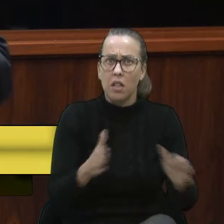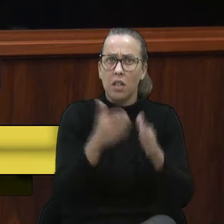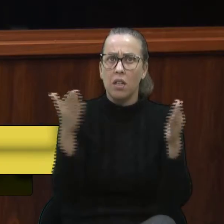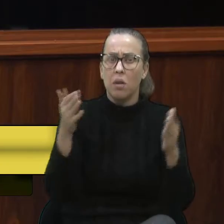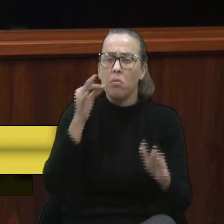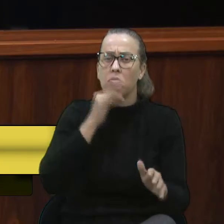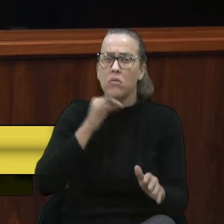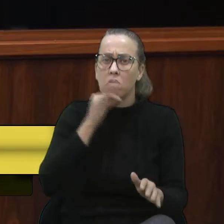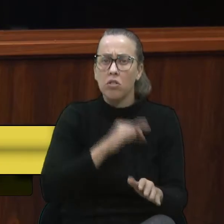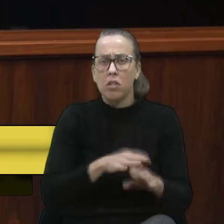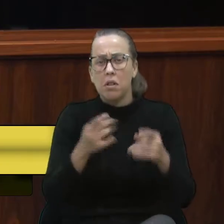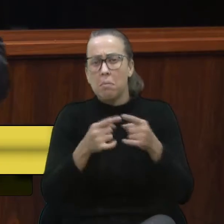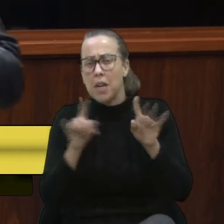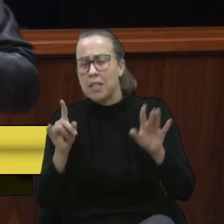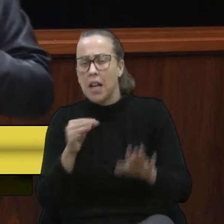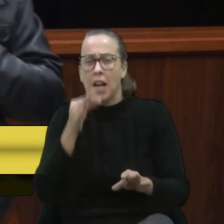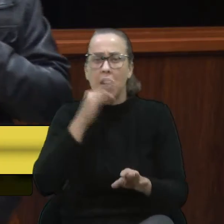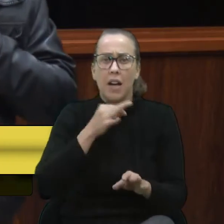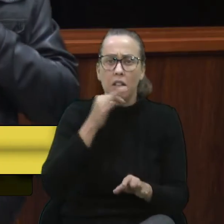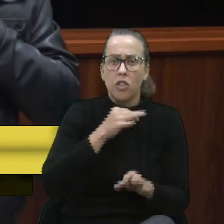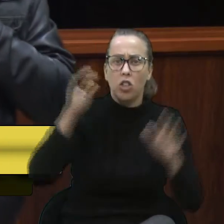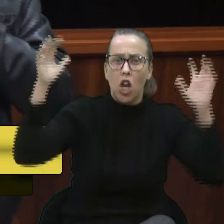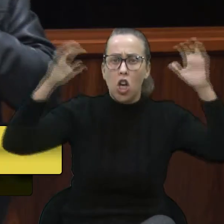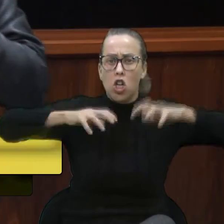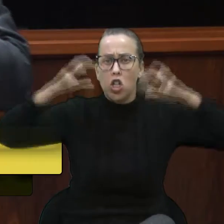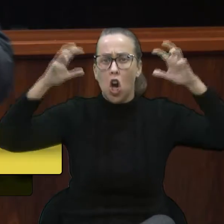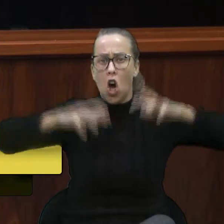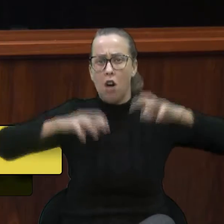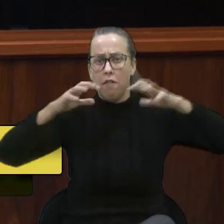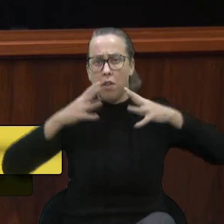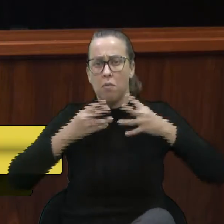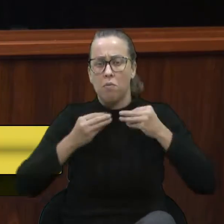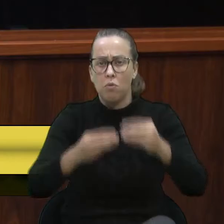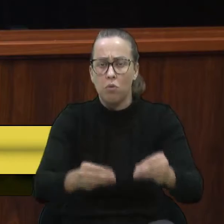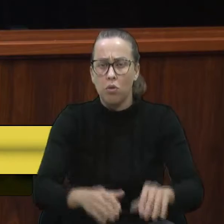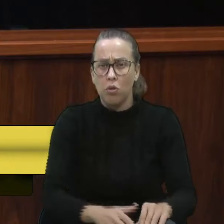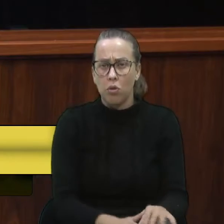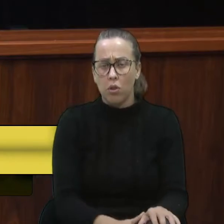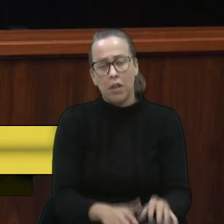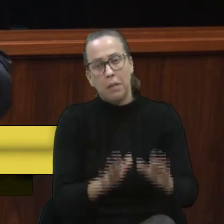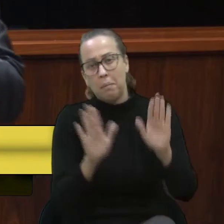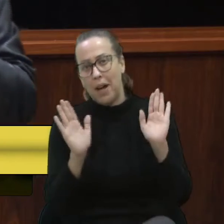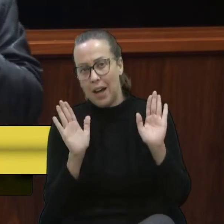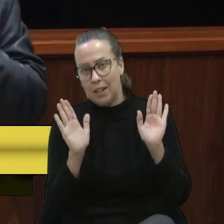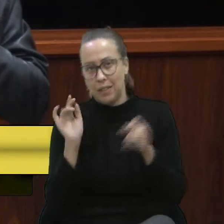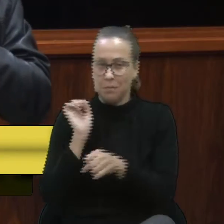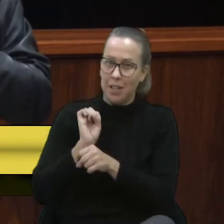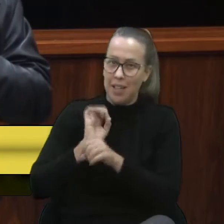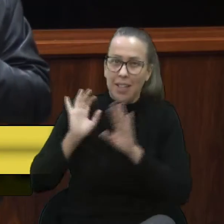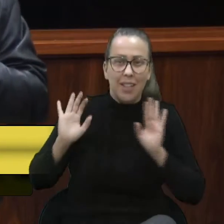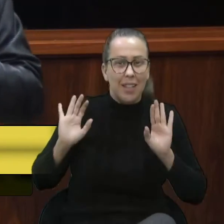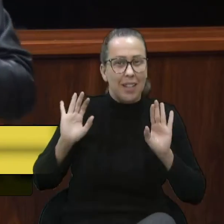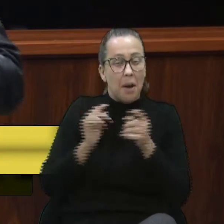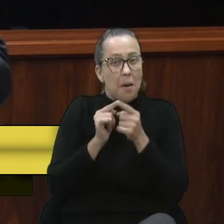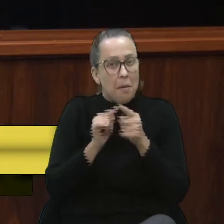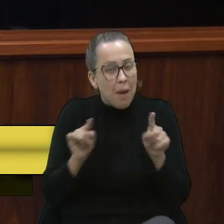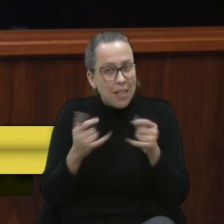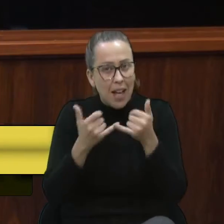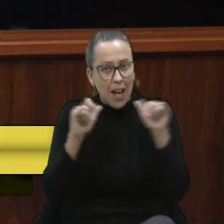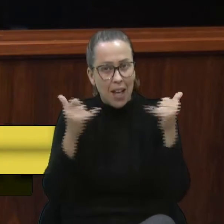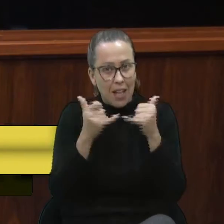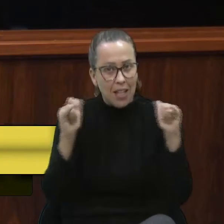Então, Caxias... Ah, mas Caxias é chuvoso. Caxias é chuvoso. Bom, mas espera aí. Mas a energia